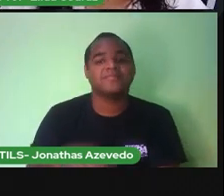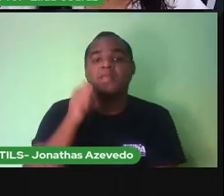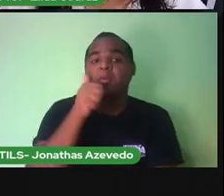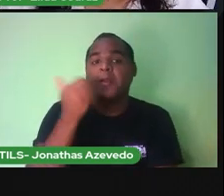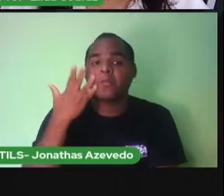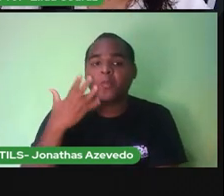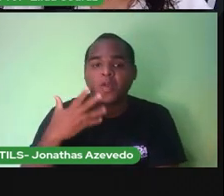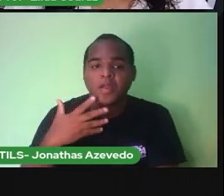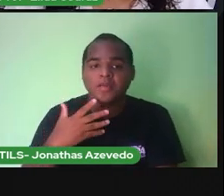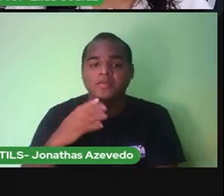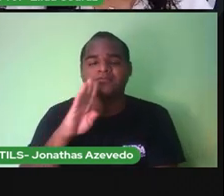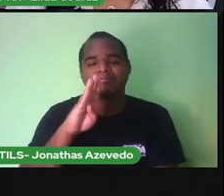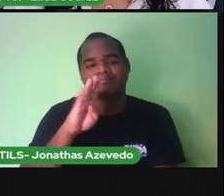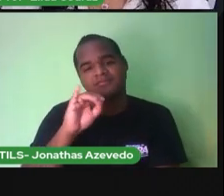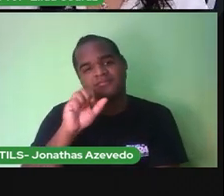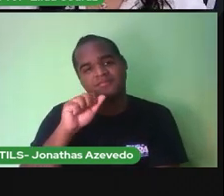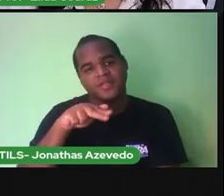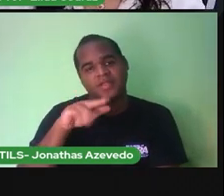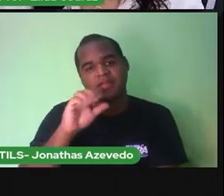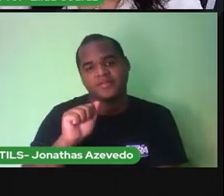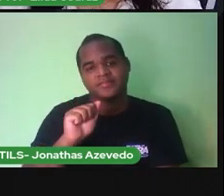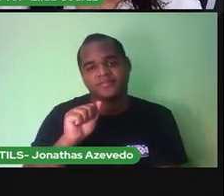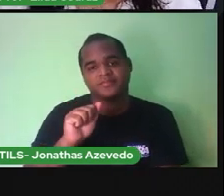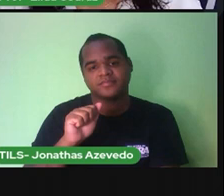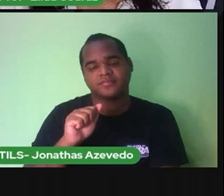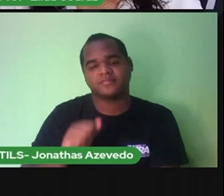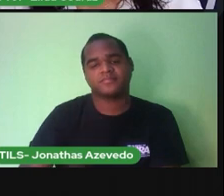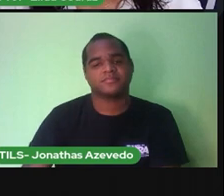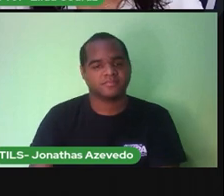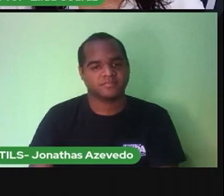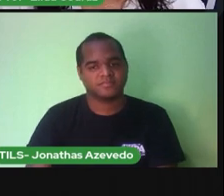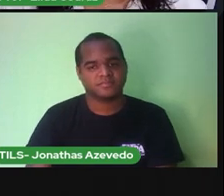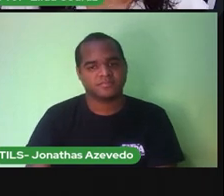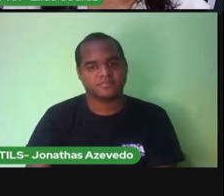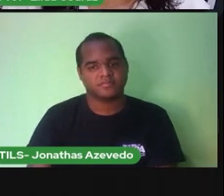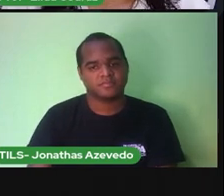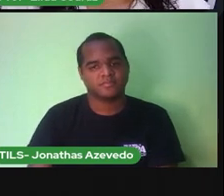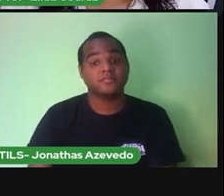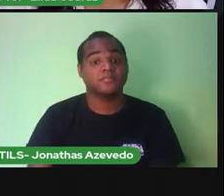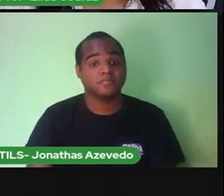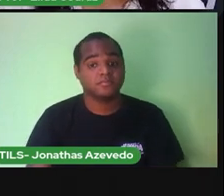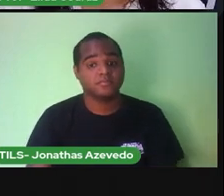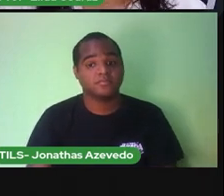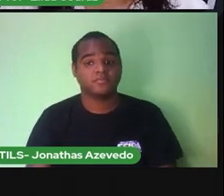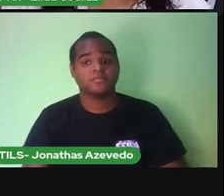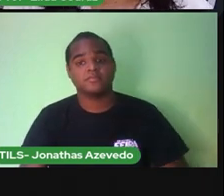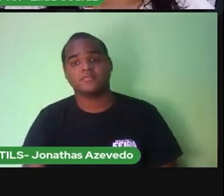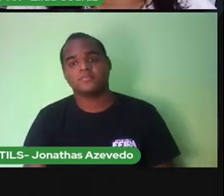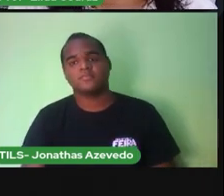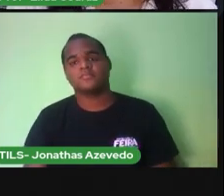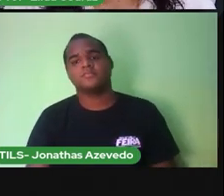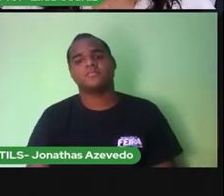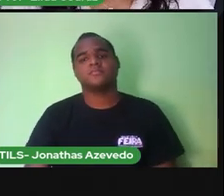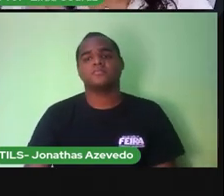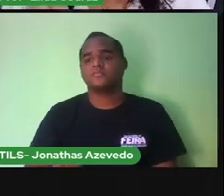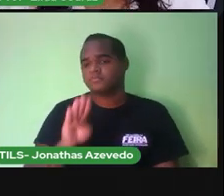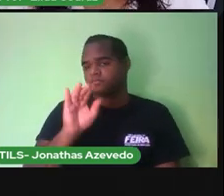menina Bianca Vamos ver A altura De Bianca Bianca Mede